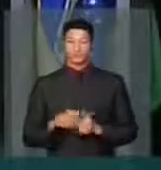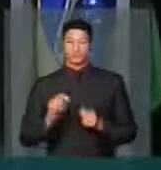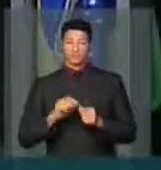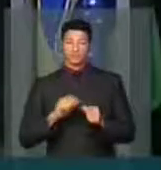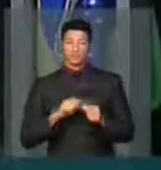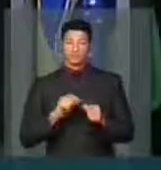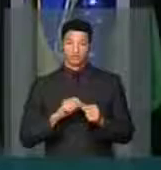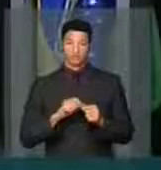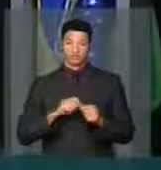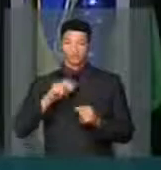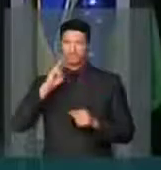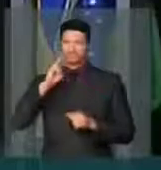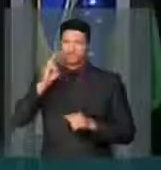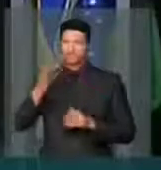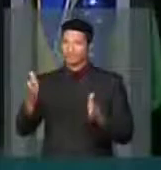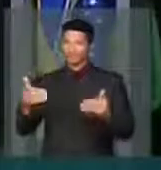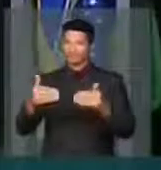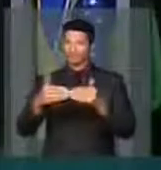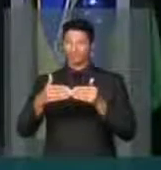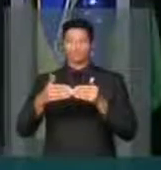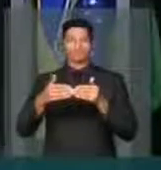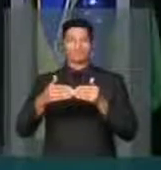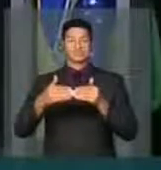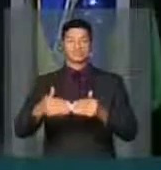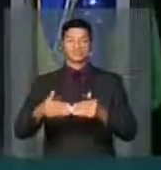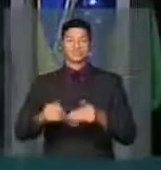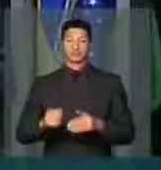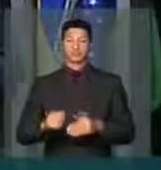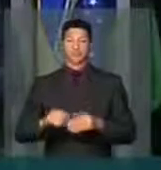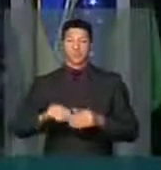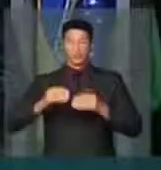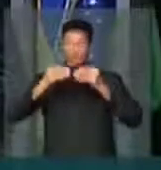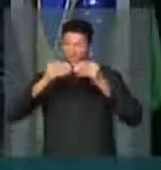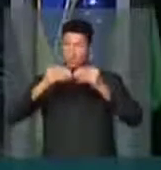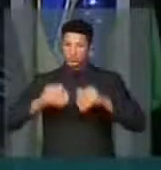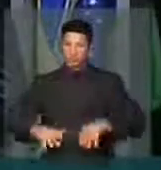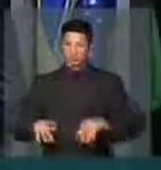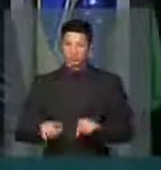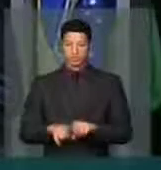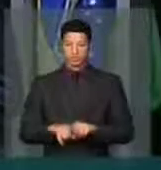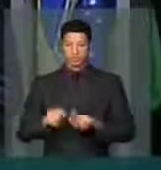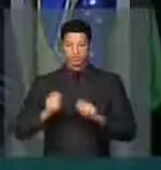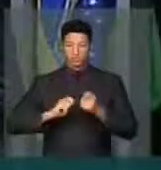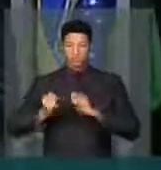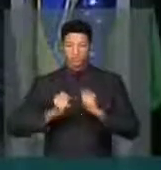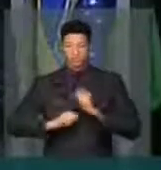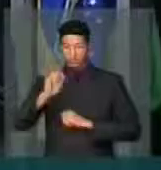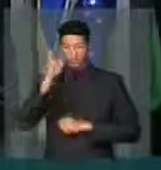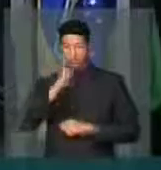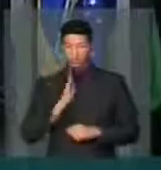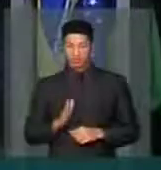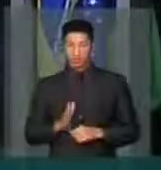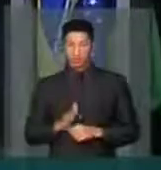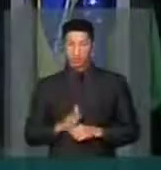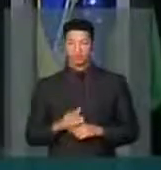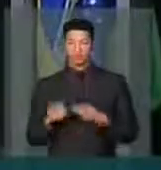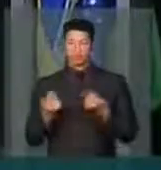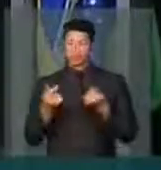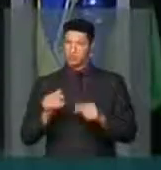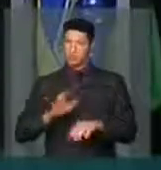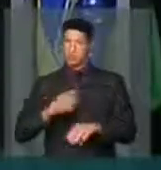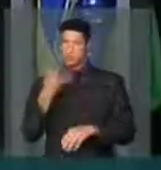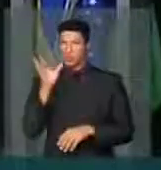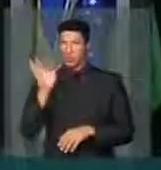fecha milhares de empregos, destrói a economia brasileira, gasta